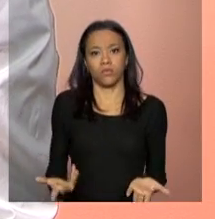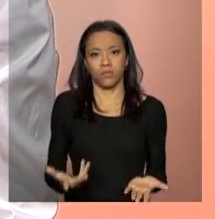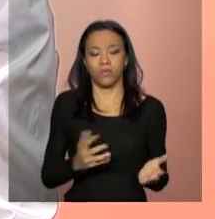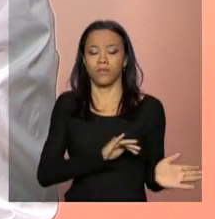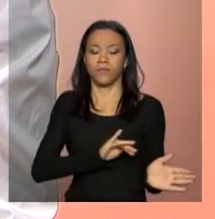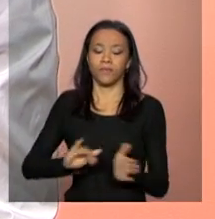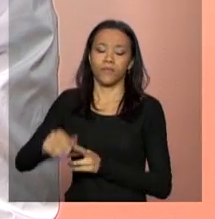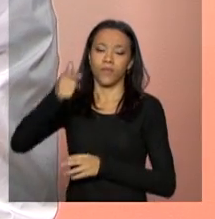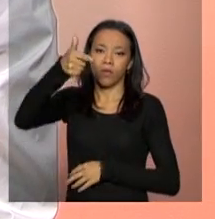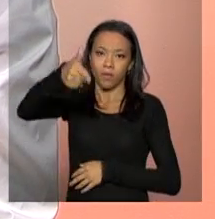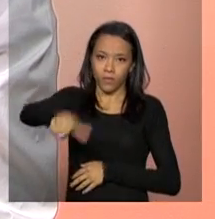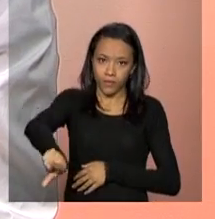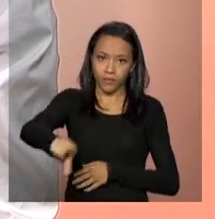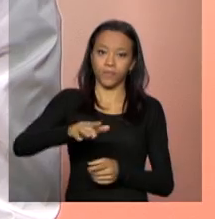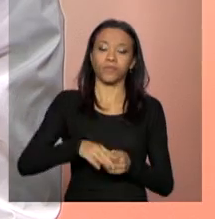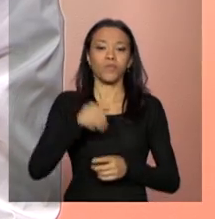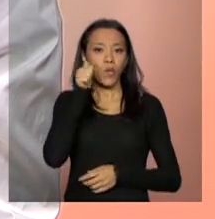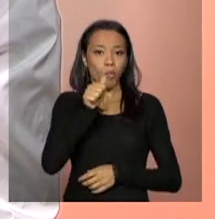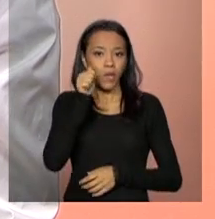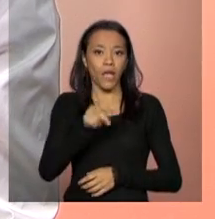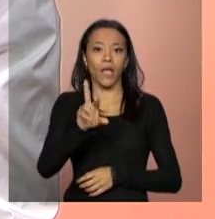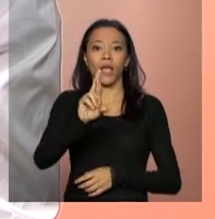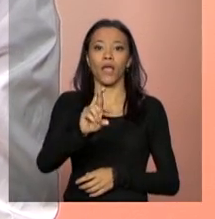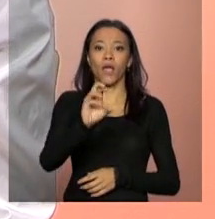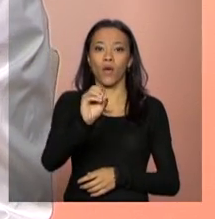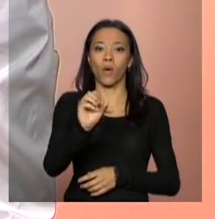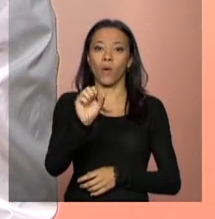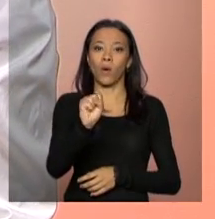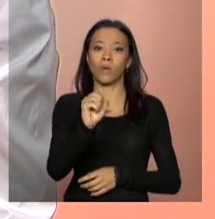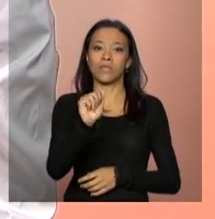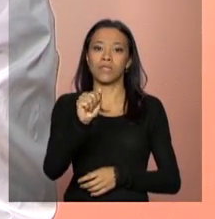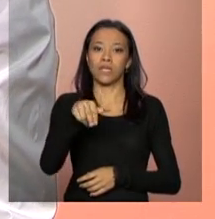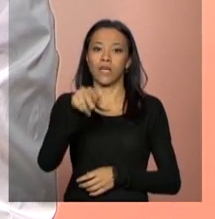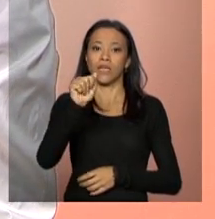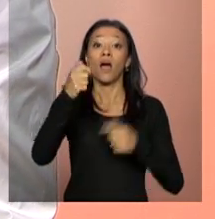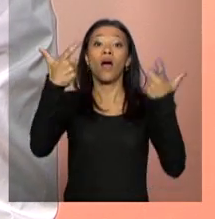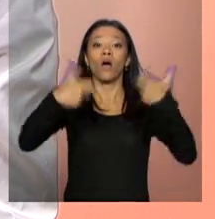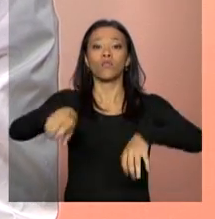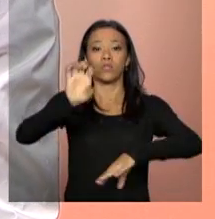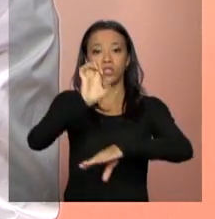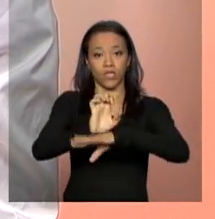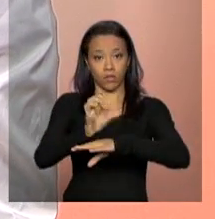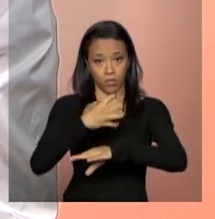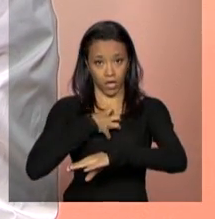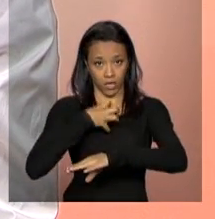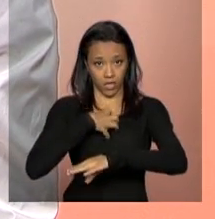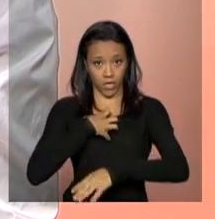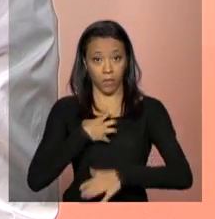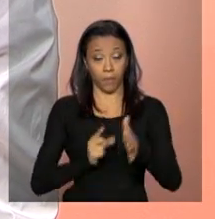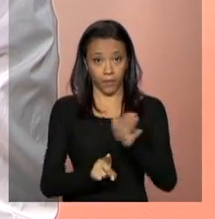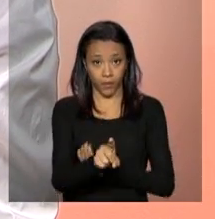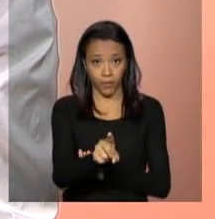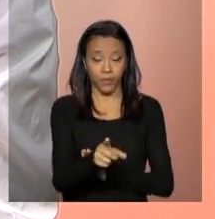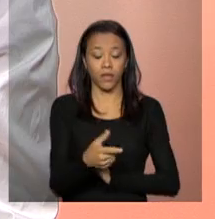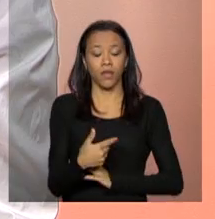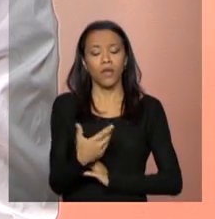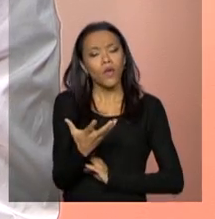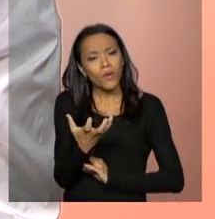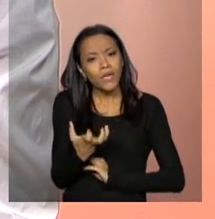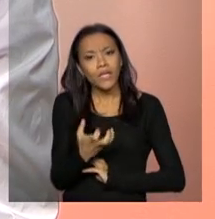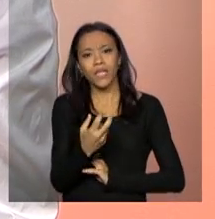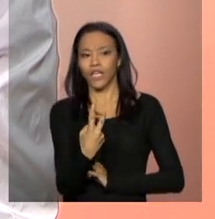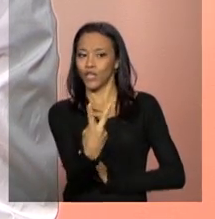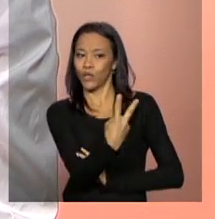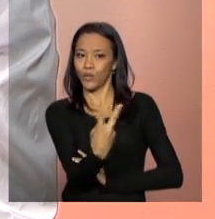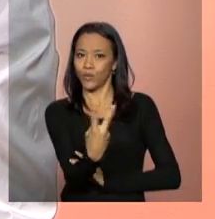a Rosana Fonseca, Eunapolis, da Bahia, pergunta, gostaria que os convidados